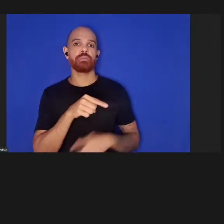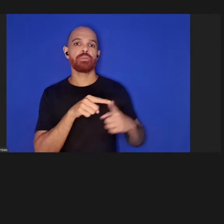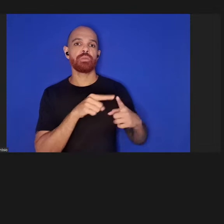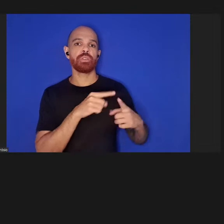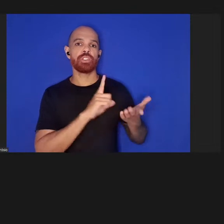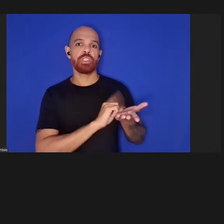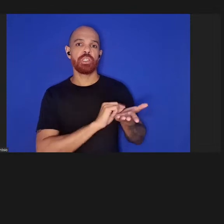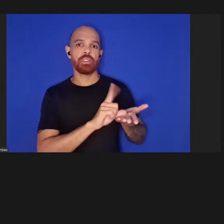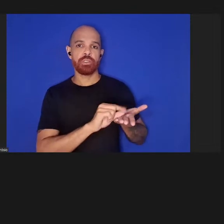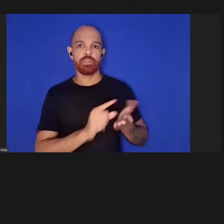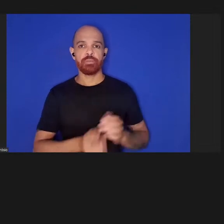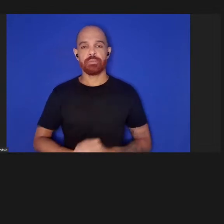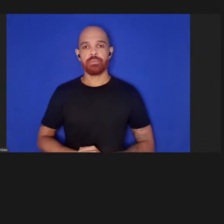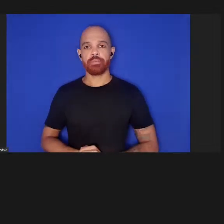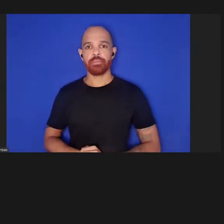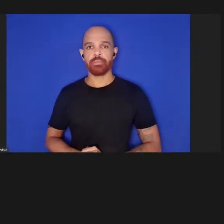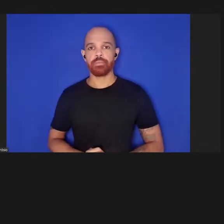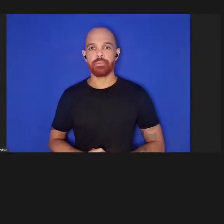e isso